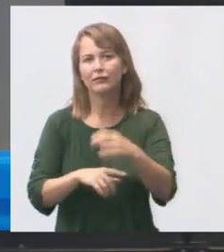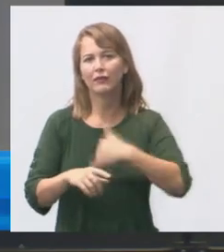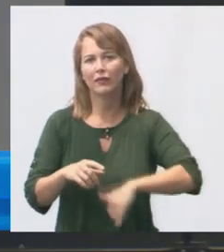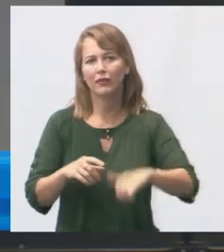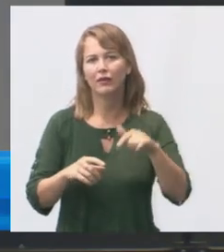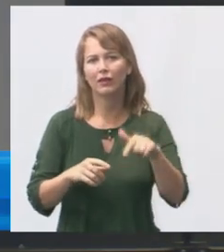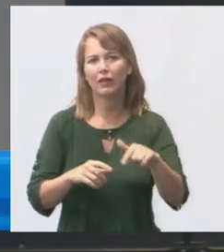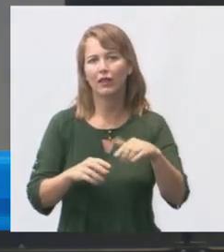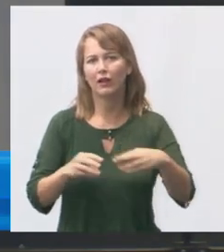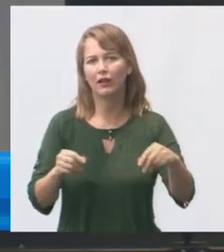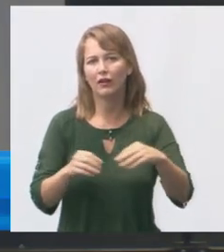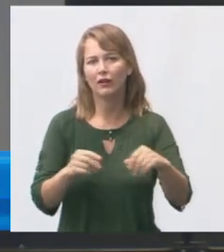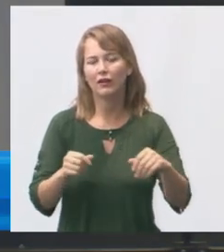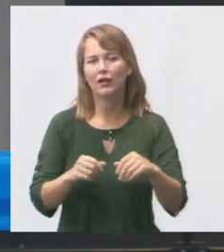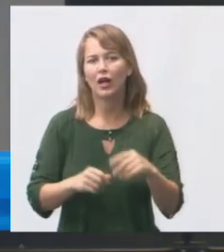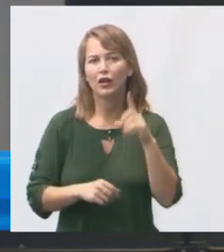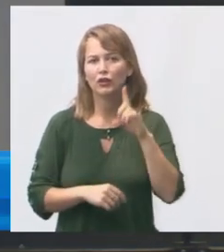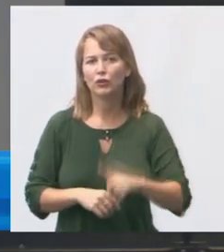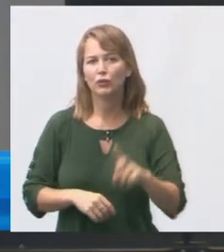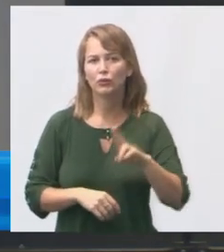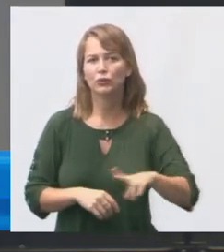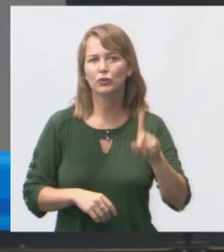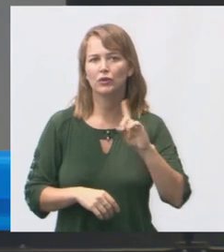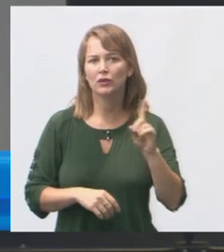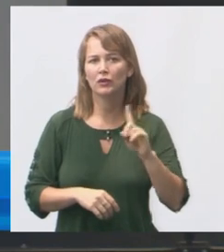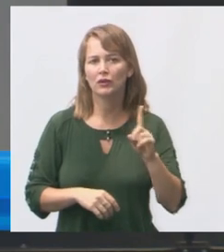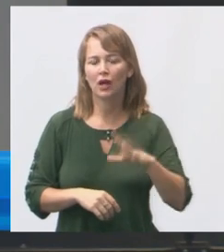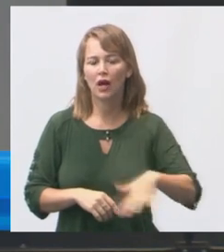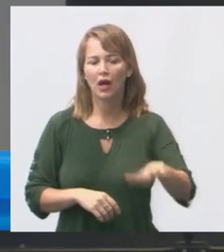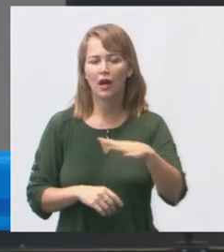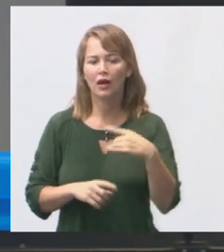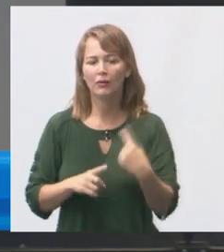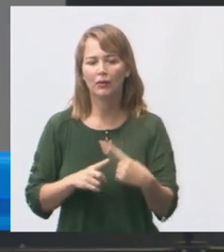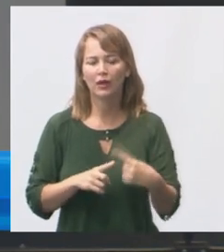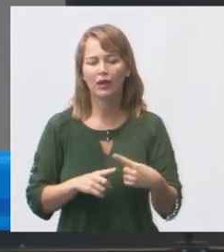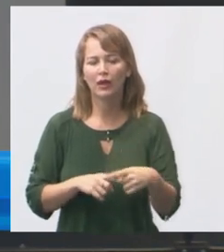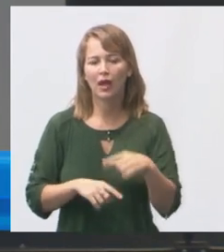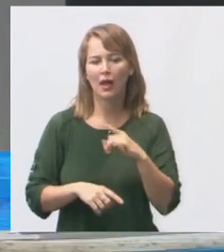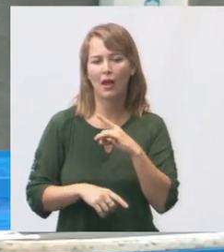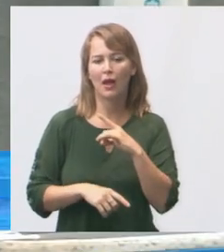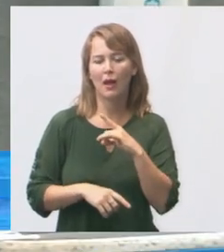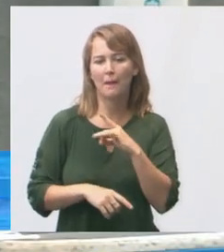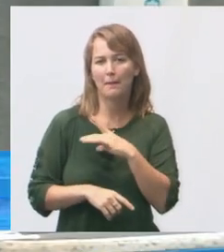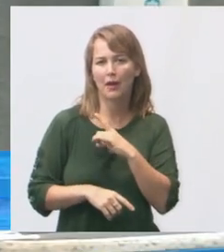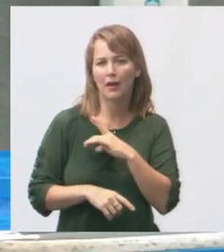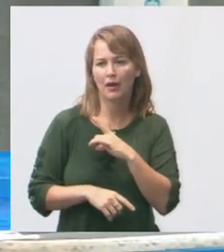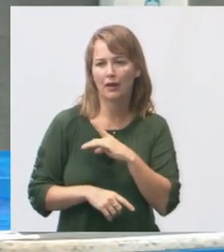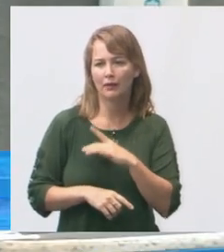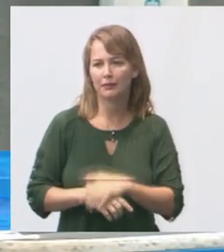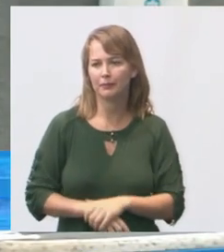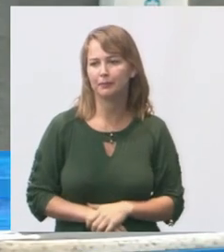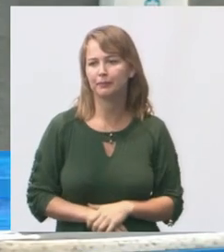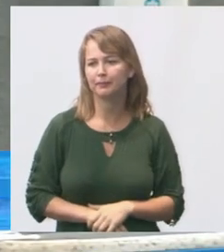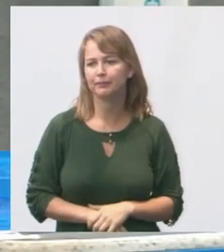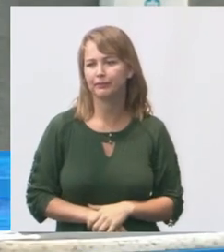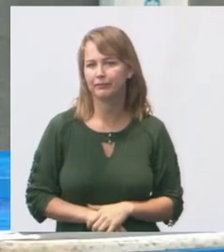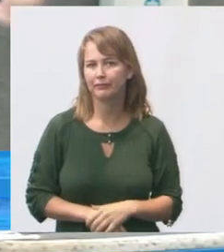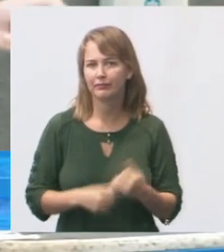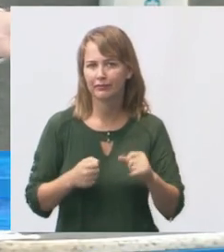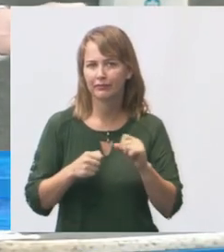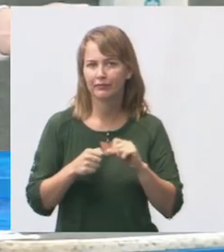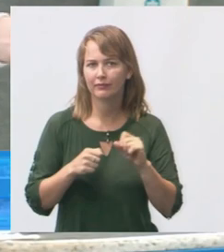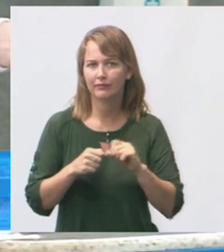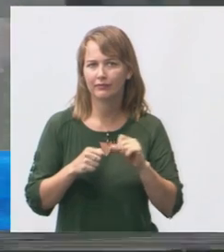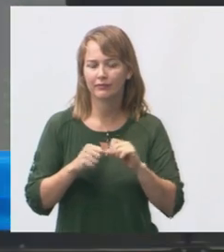inclusive a diretora falou que não está usando essa área por causa disso porque ela tem o medo de poder é exatamente isso aí é isso aí fazer a tela